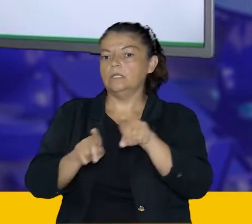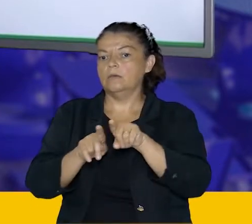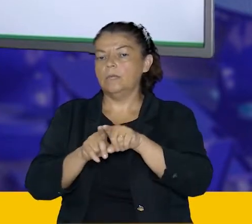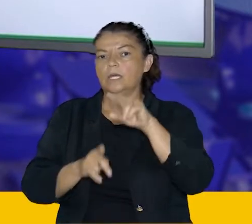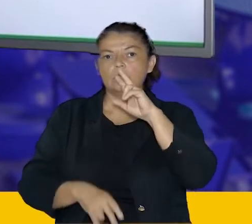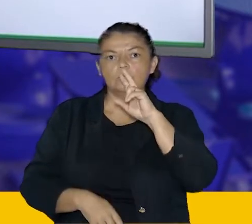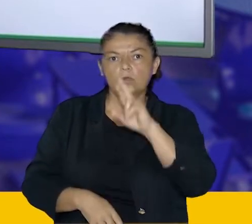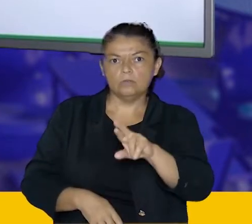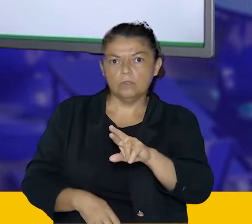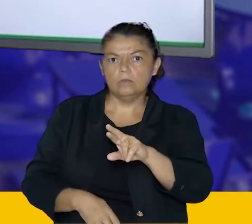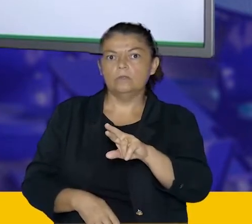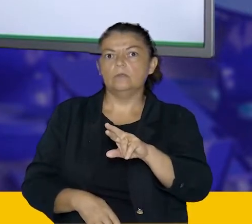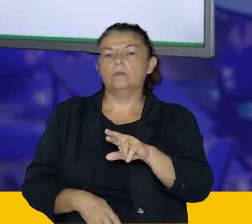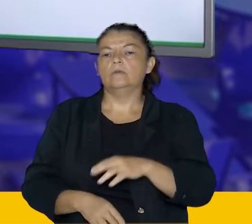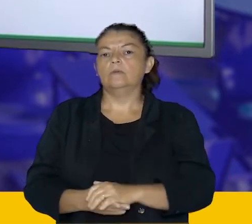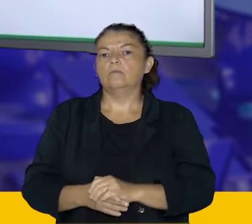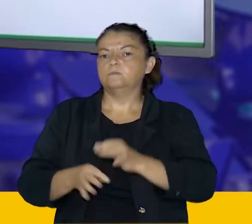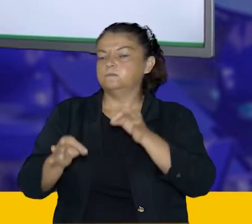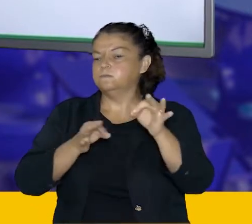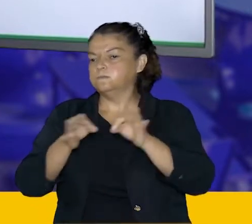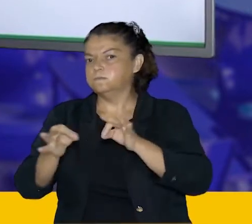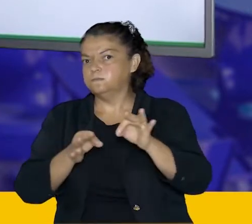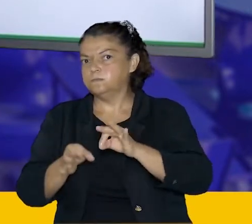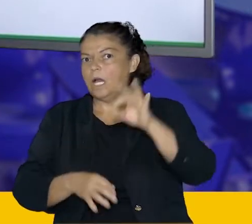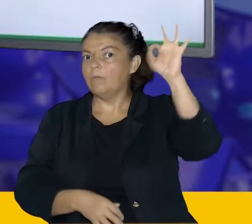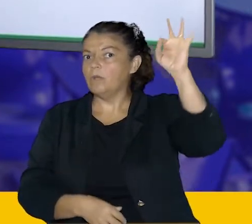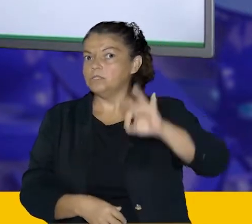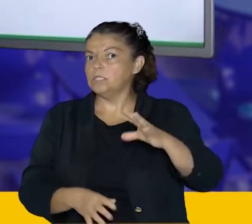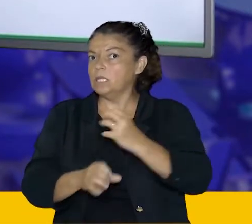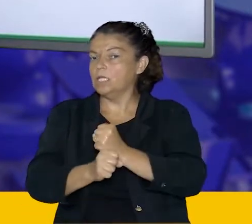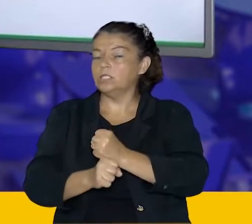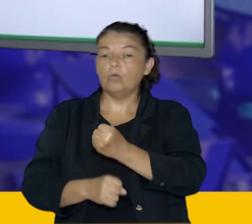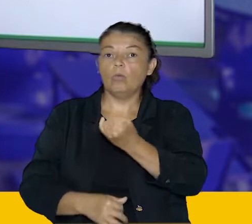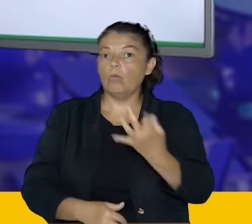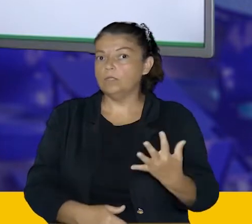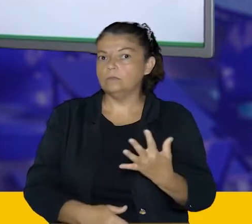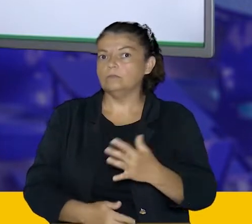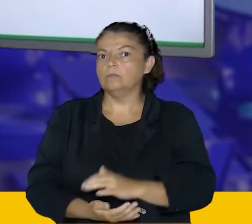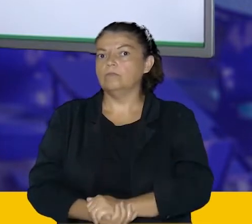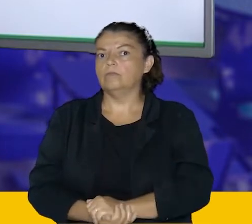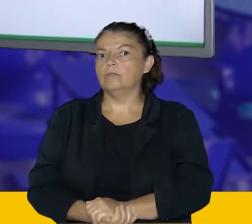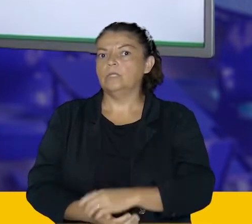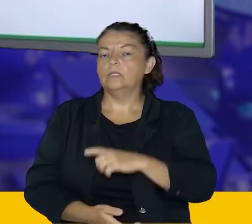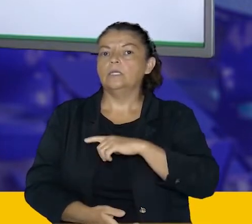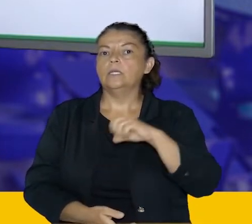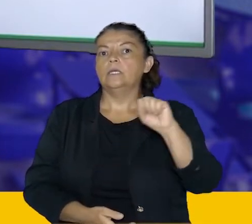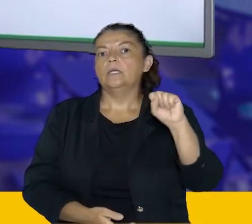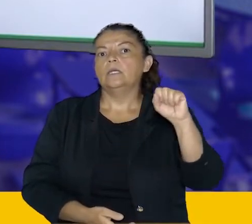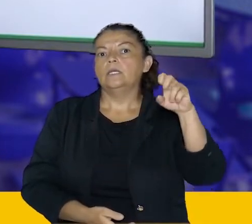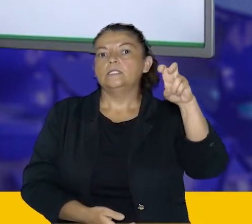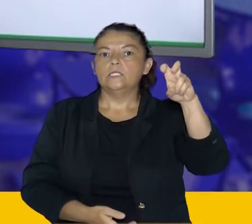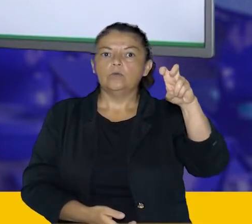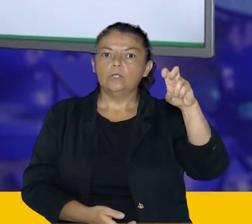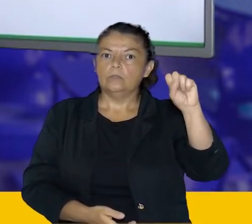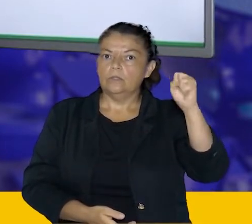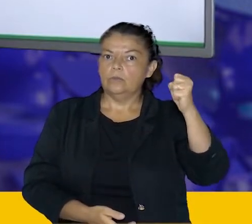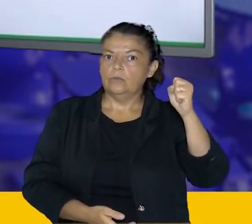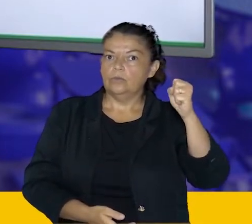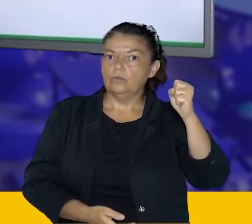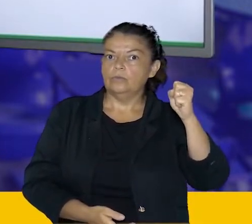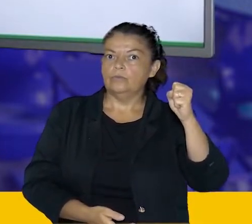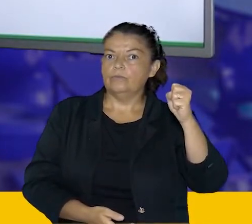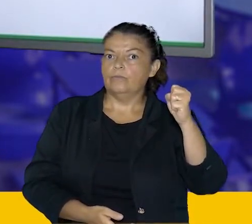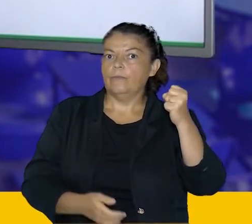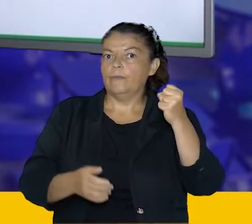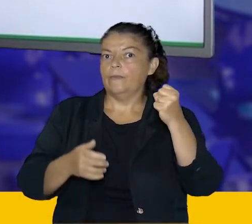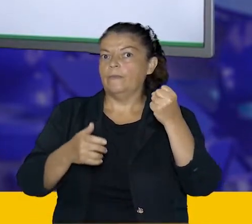100 para que a gente venha descobrir o valor percentual. Então nesse caso, a gente vai ter 58 dividido por 87,